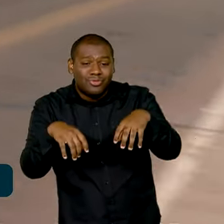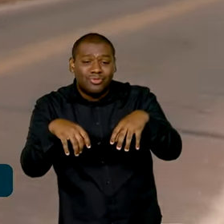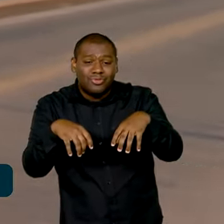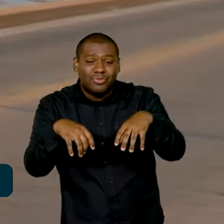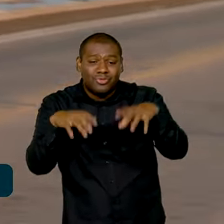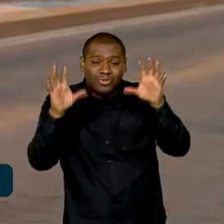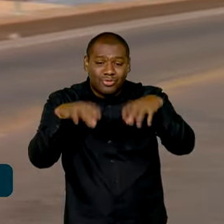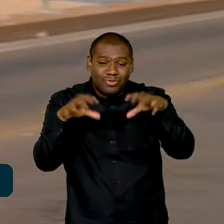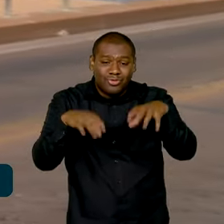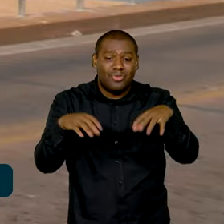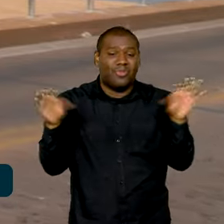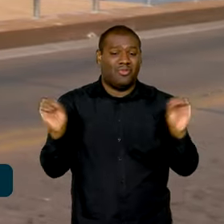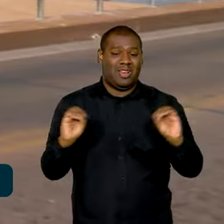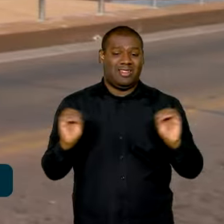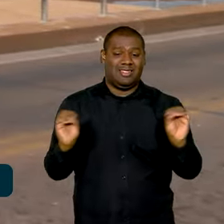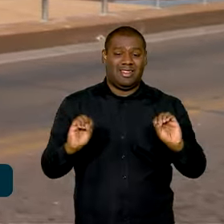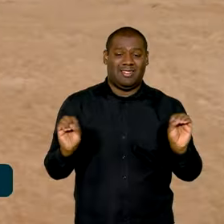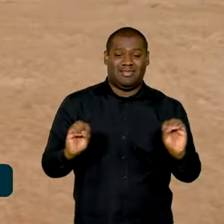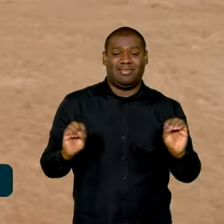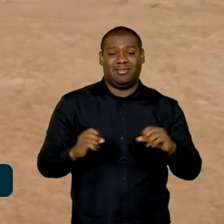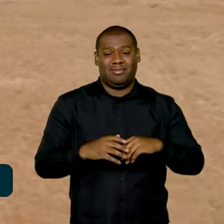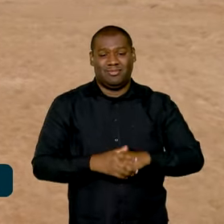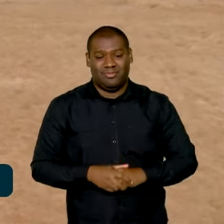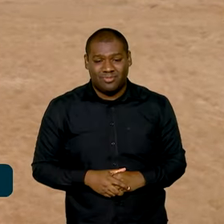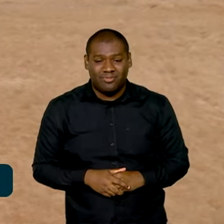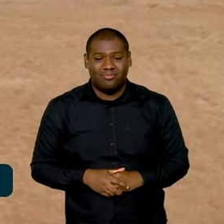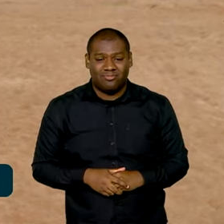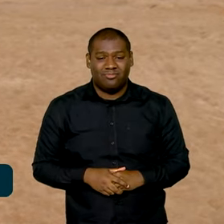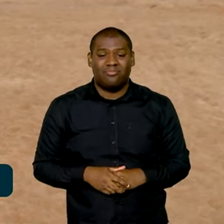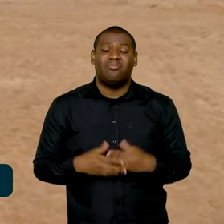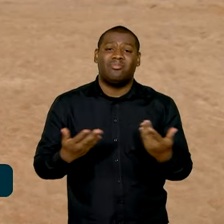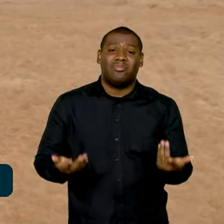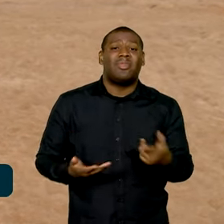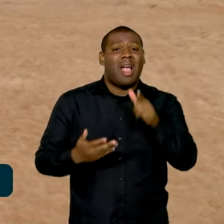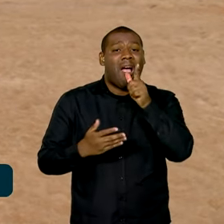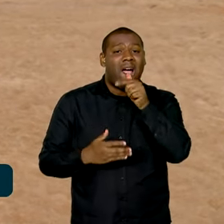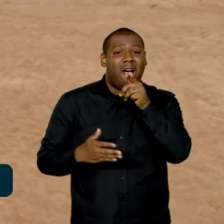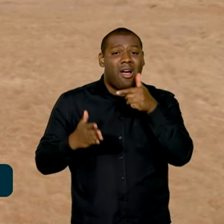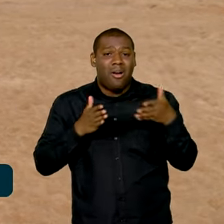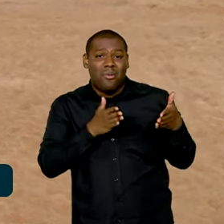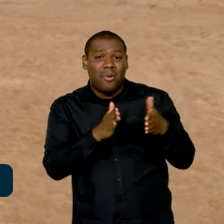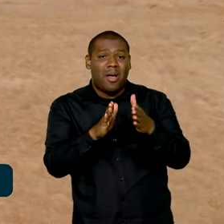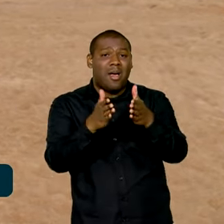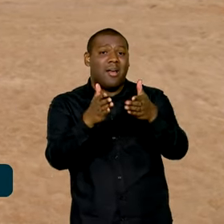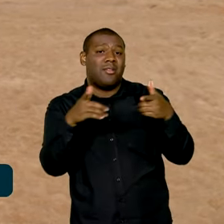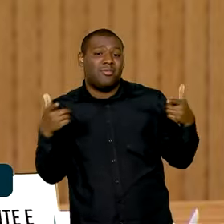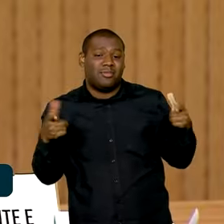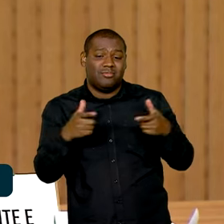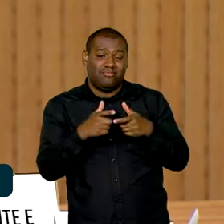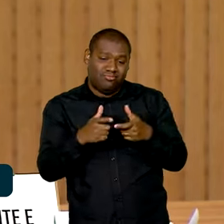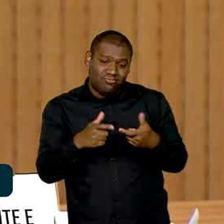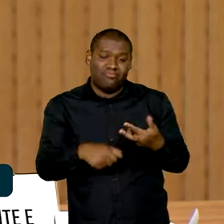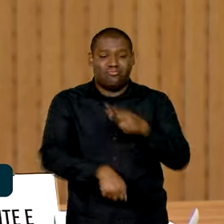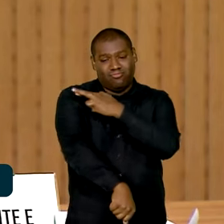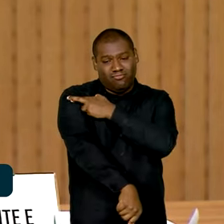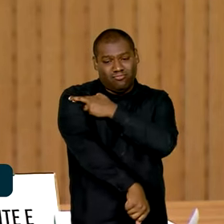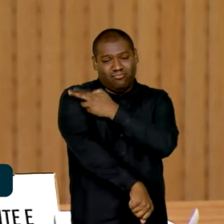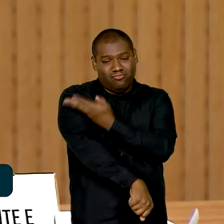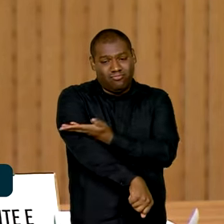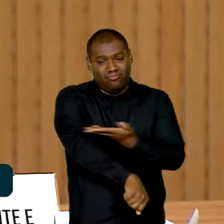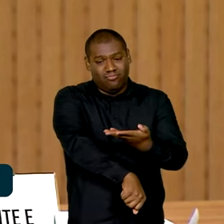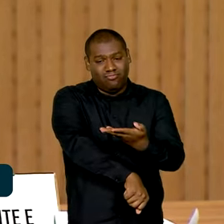precipitação dos últimos 24 anos e a baixa dos rios da região, como o Rio Branco. E ainda